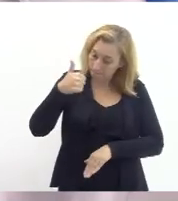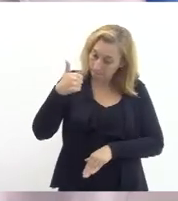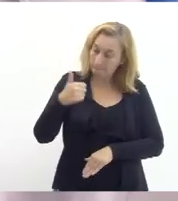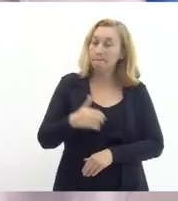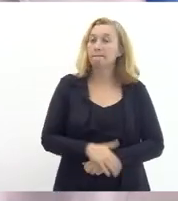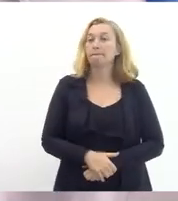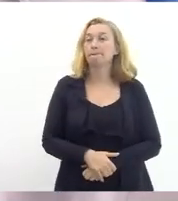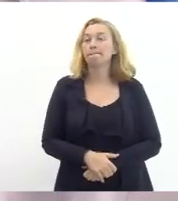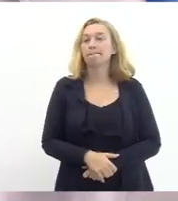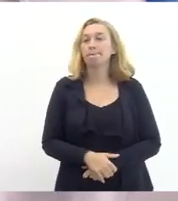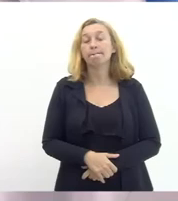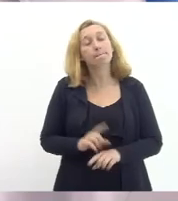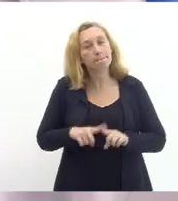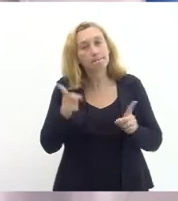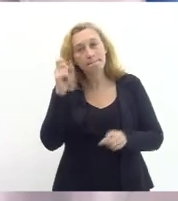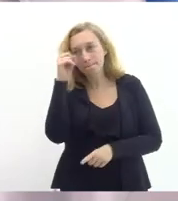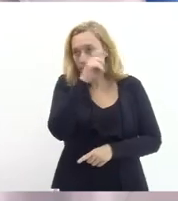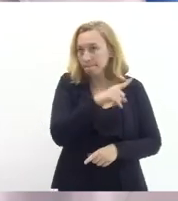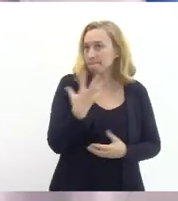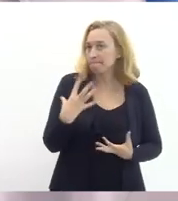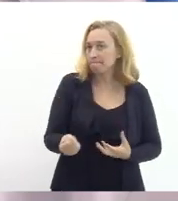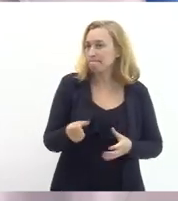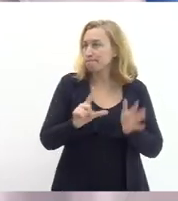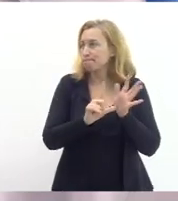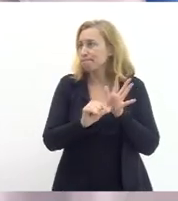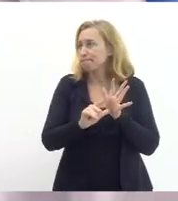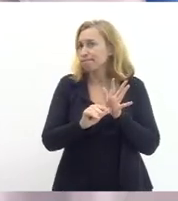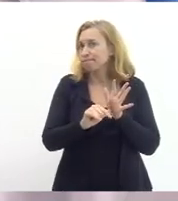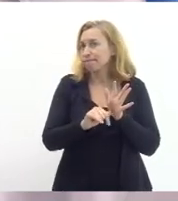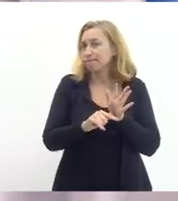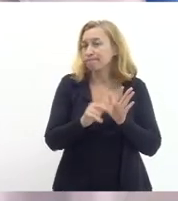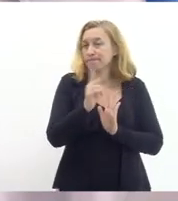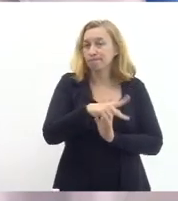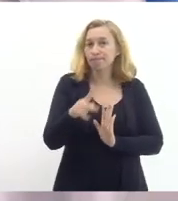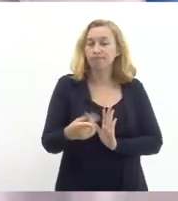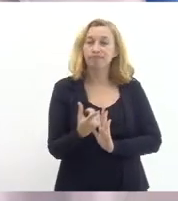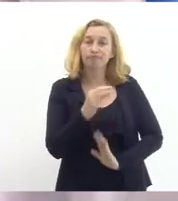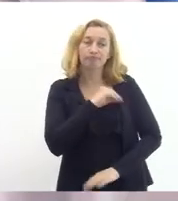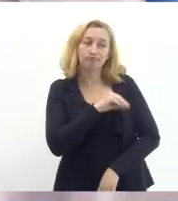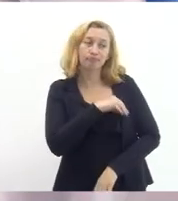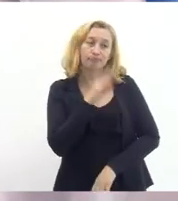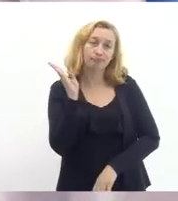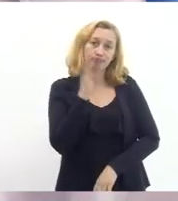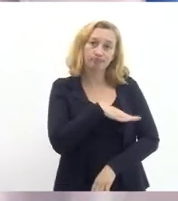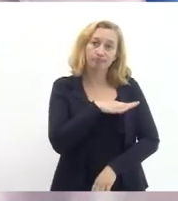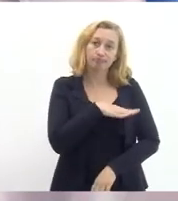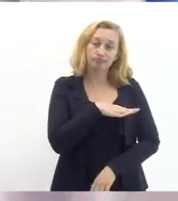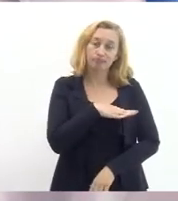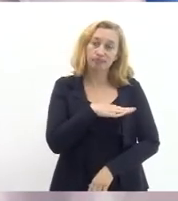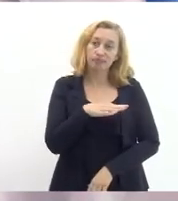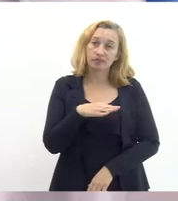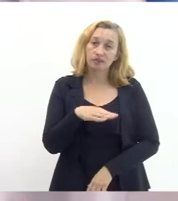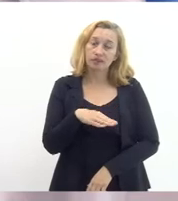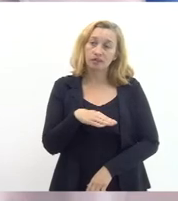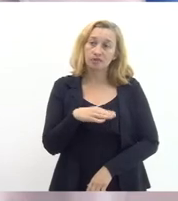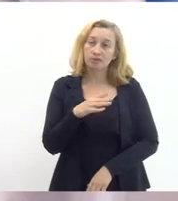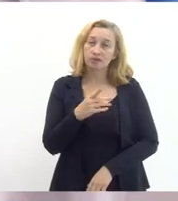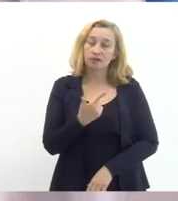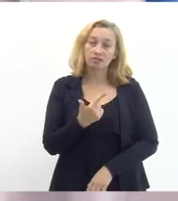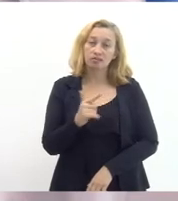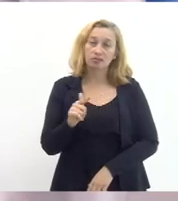em dia mas é difícil a gente aceitar que ela está atrasada o professor já ganha mal sem as progressões o salário ficaria ali